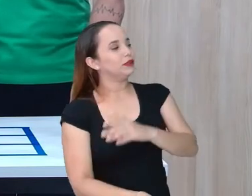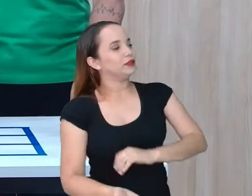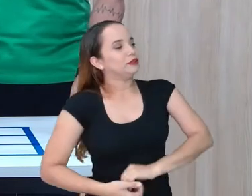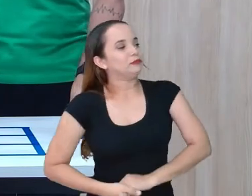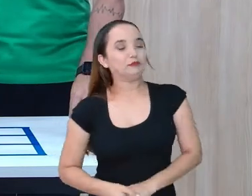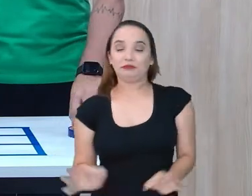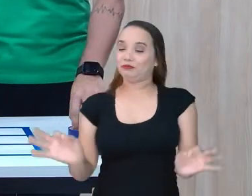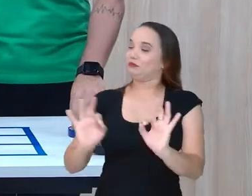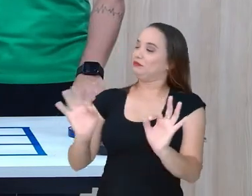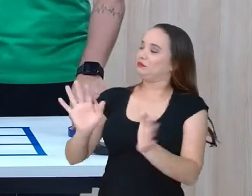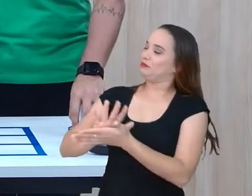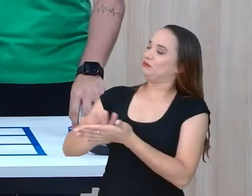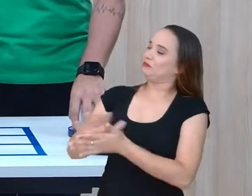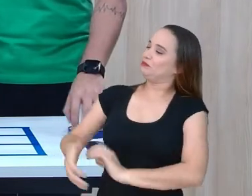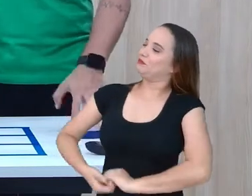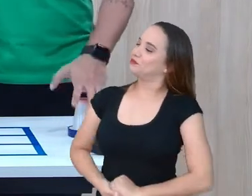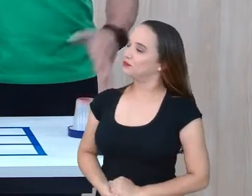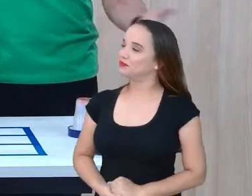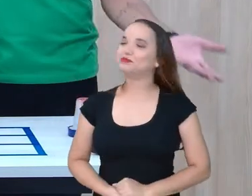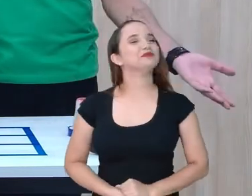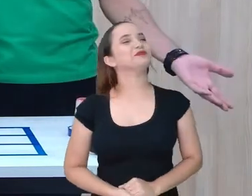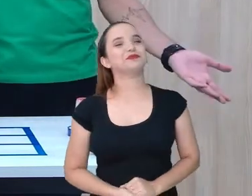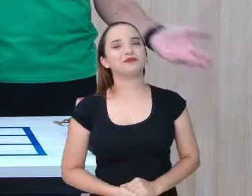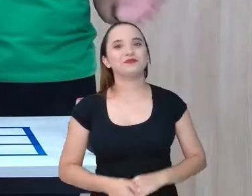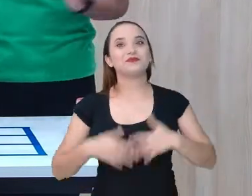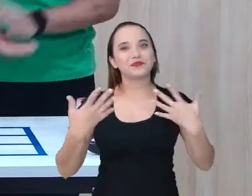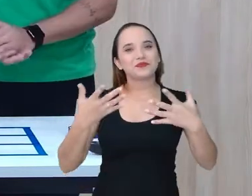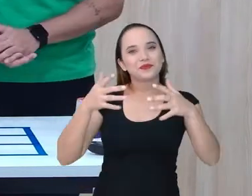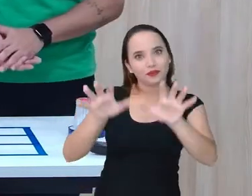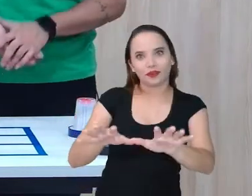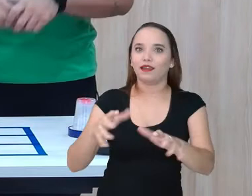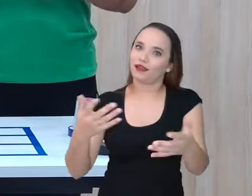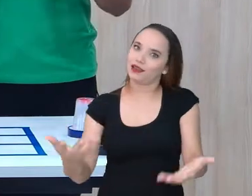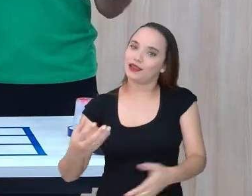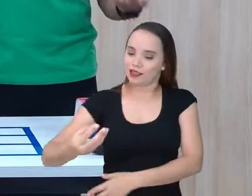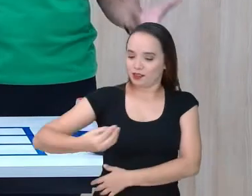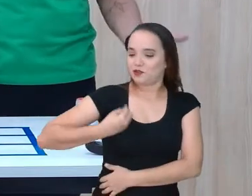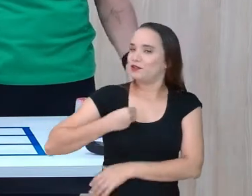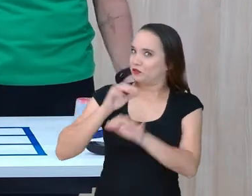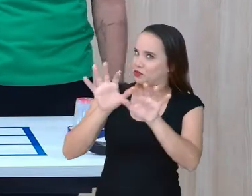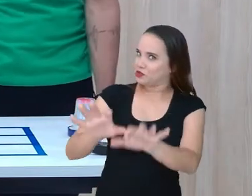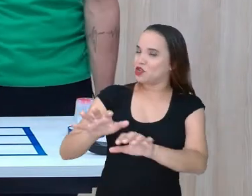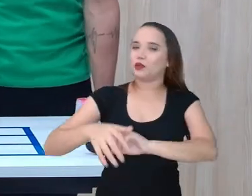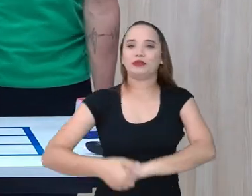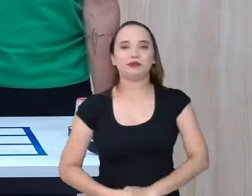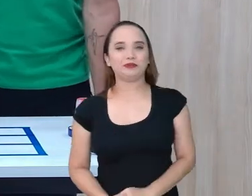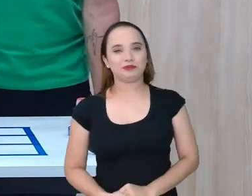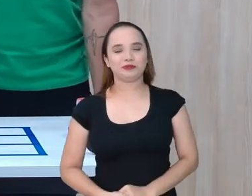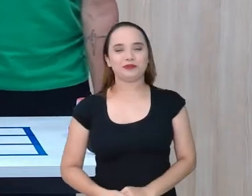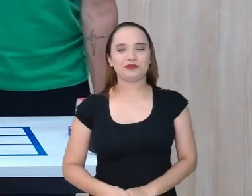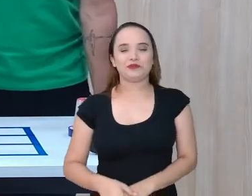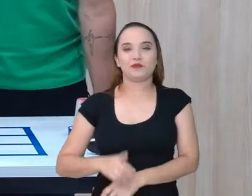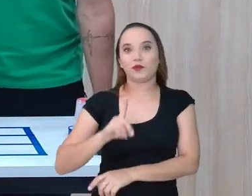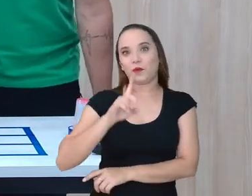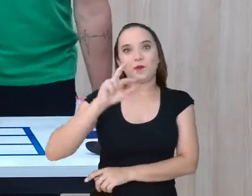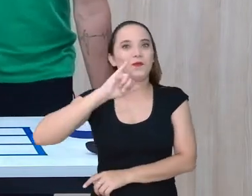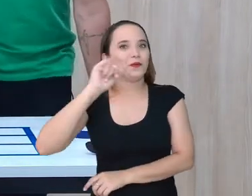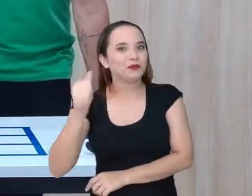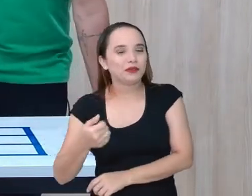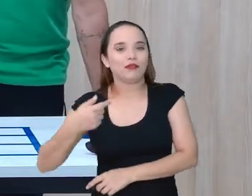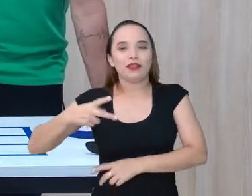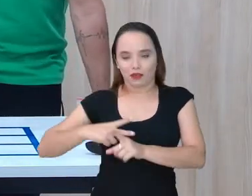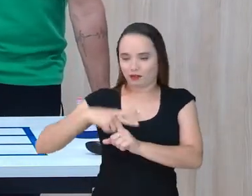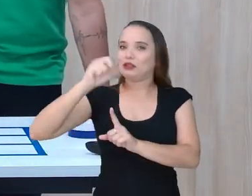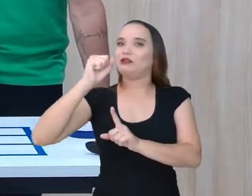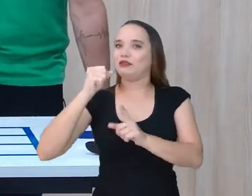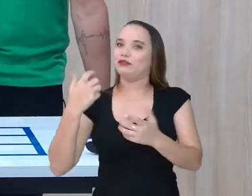De nada. De nada. Mas é isso, minha gente, tá? A vida é feita de vitórias e derrotas, né? Um dia os humilhados serão exaltados.